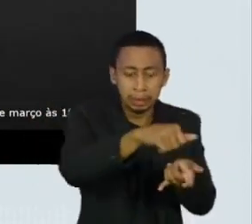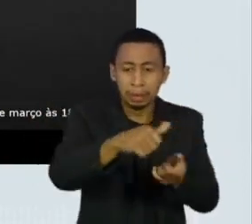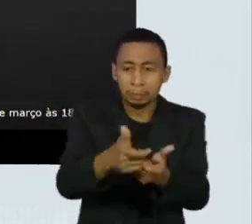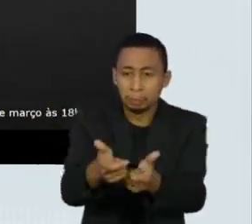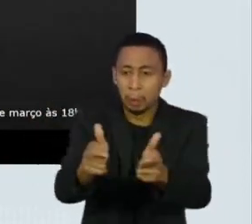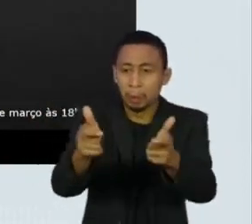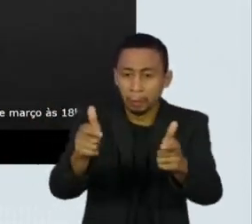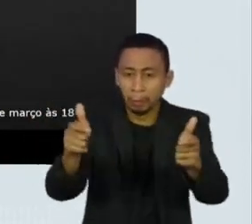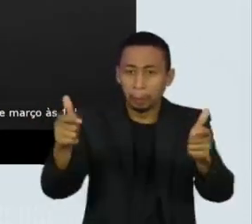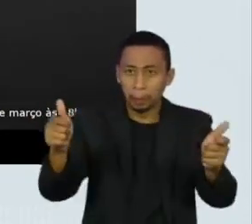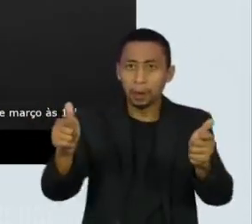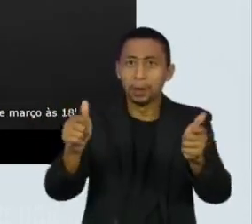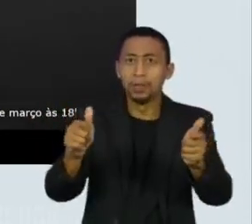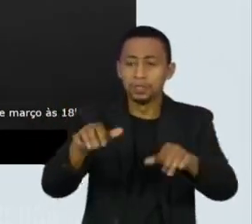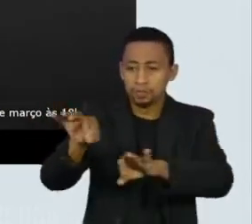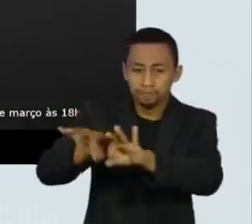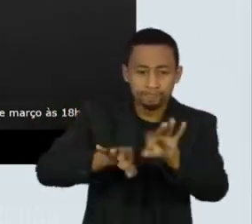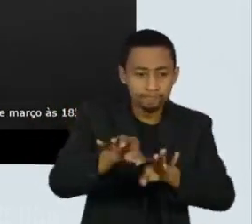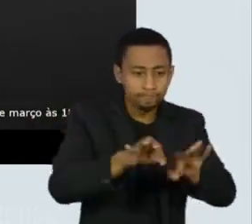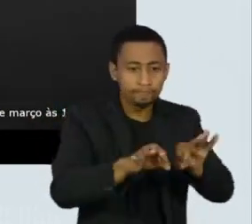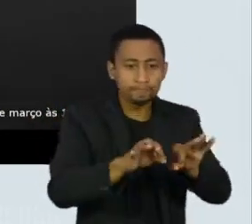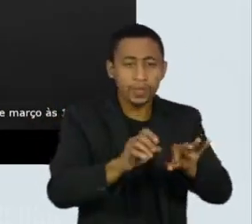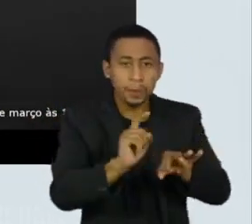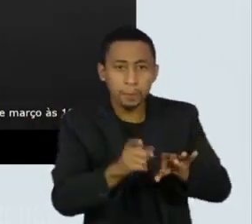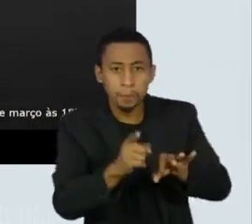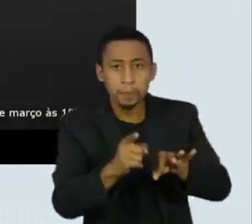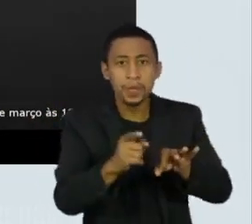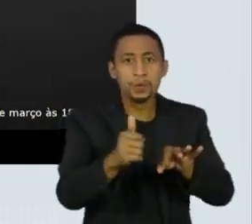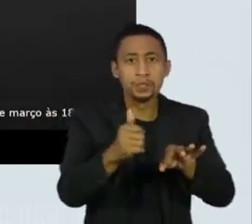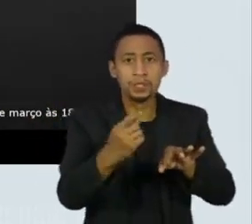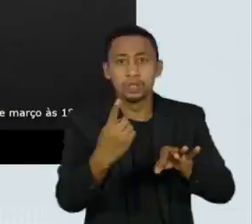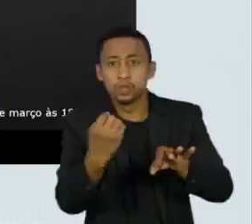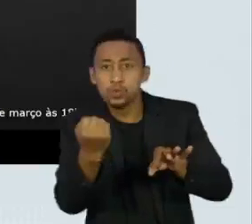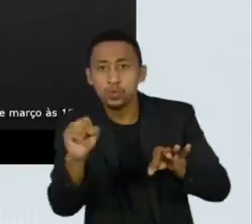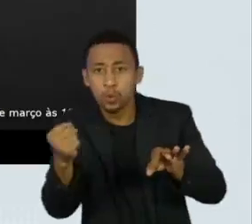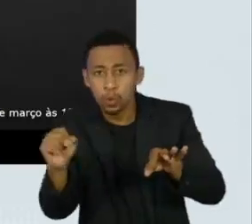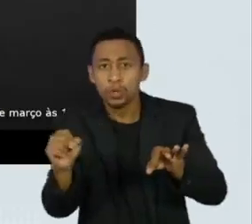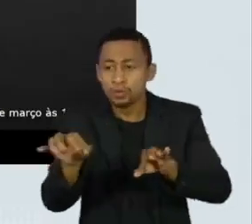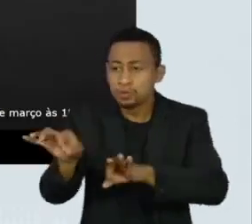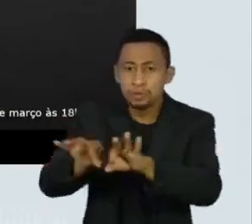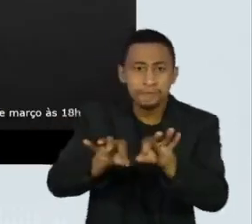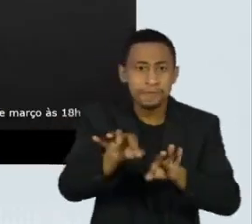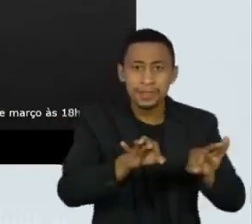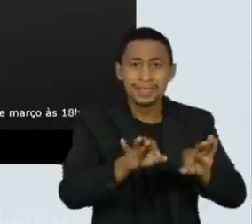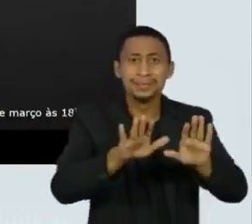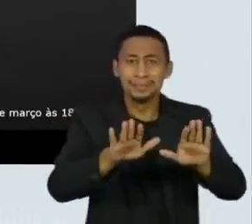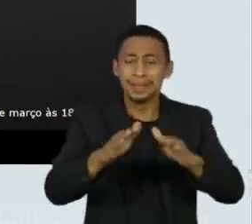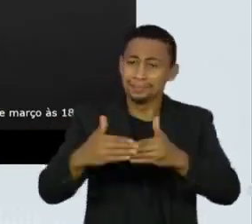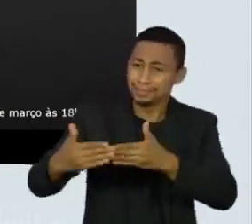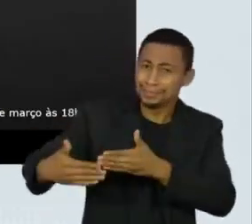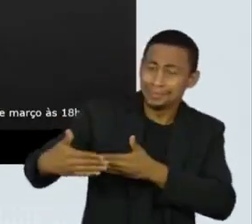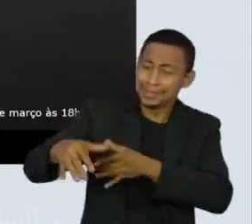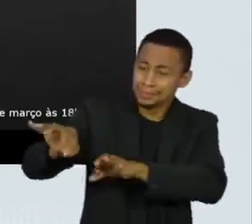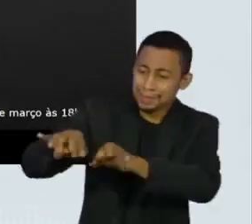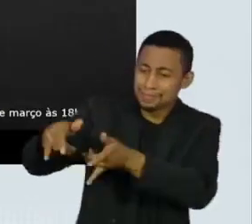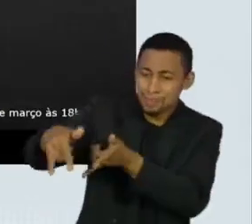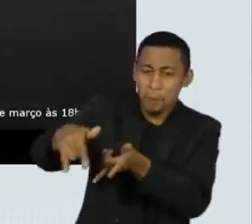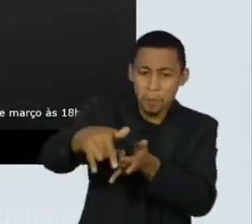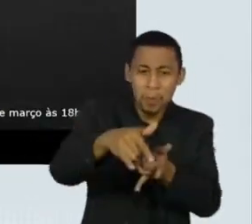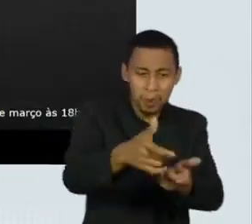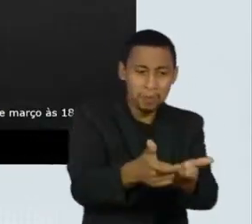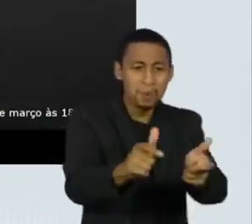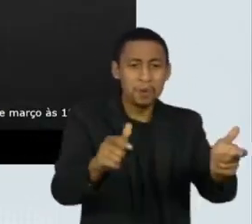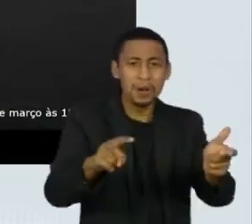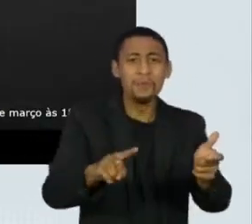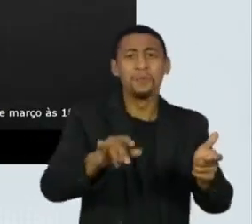semana para essa, 1.118 leitos. Estamos aumentando ainda mais, aumentaremos nos próximos dias mais leitos.